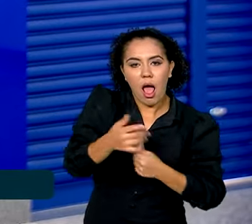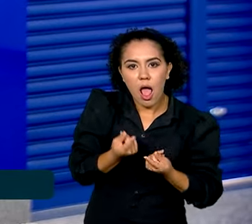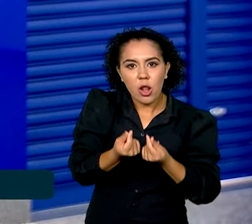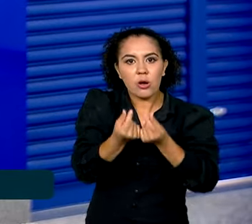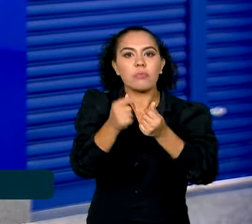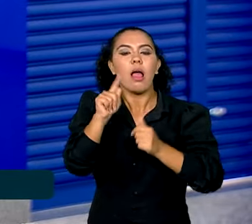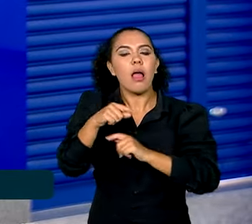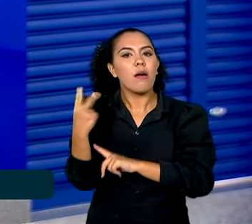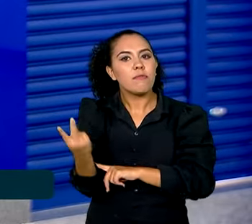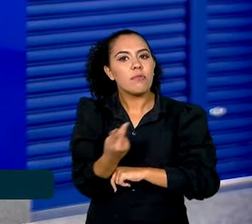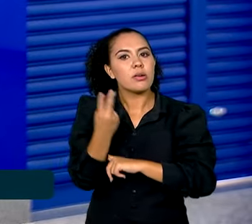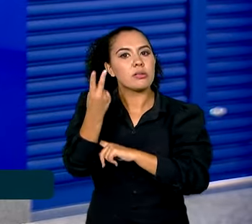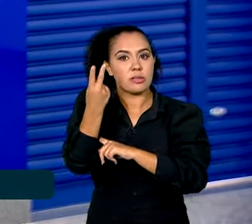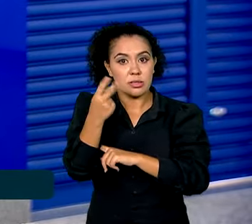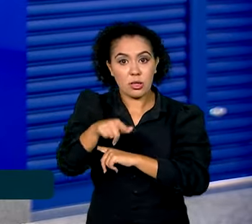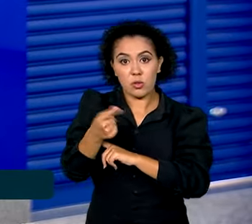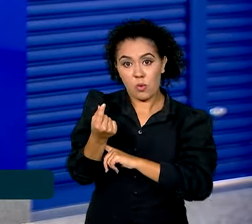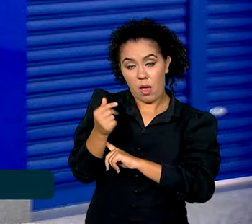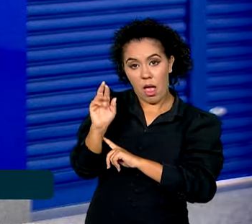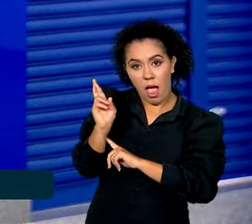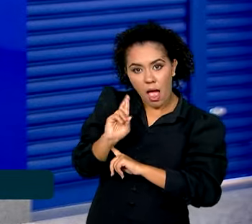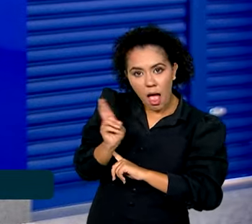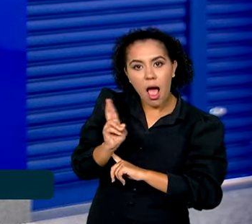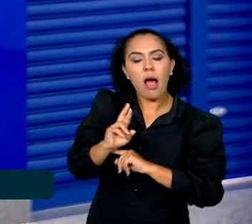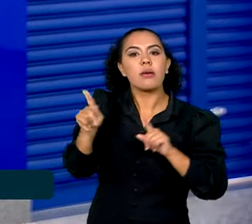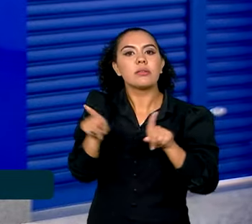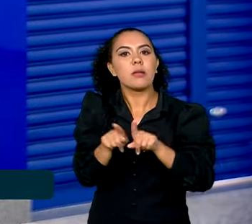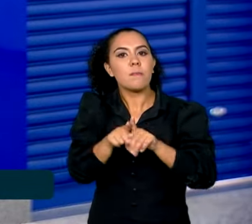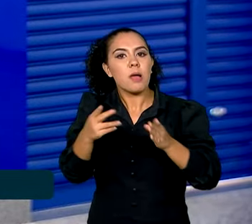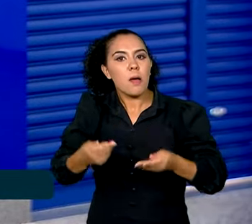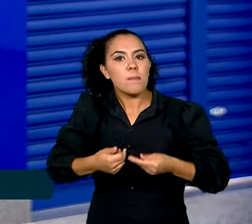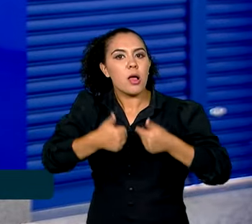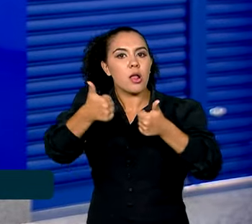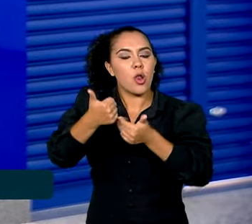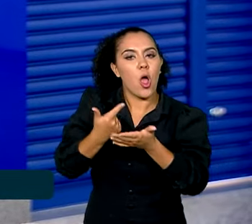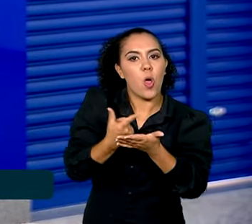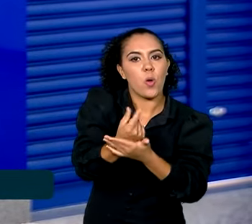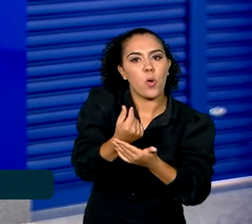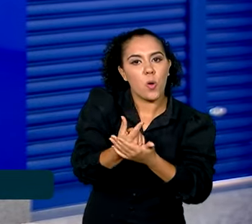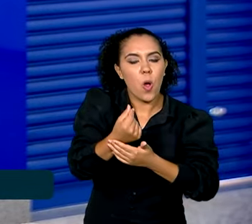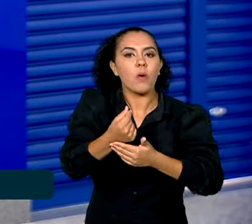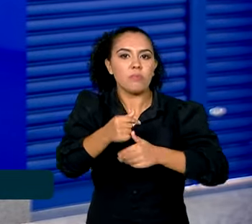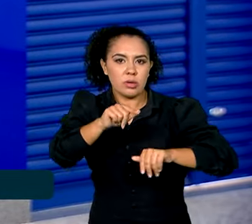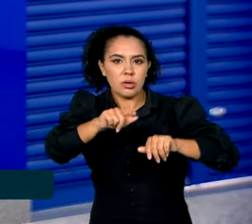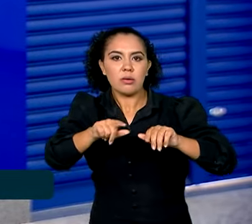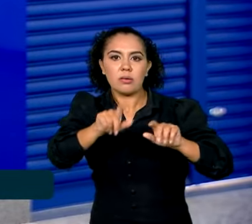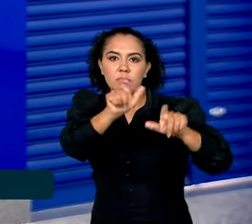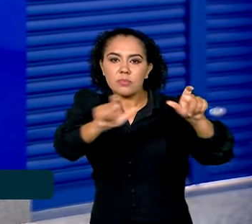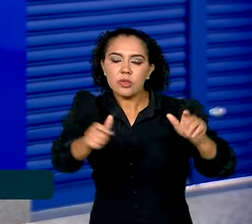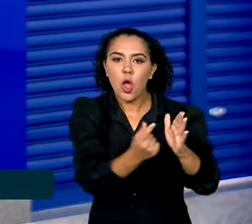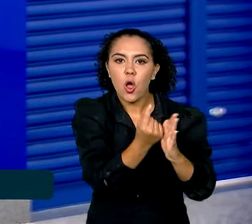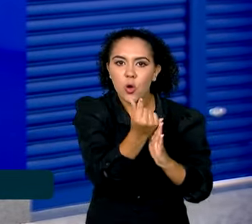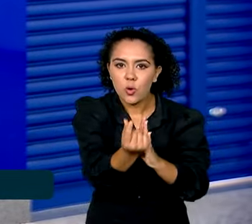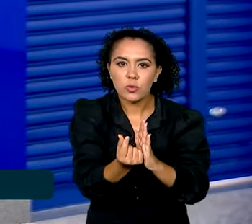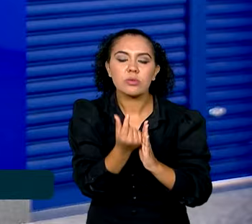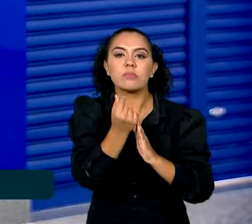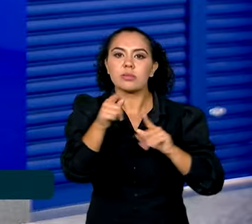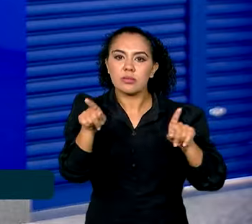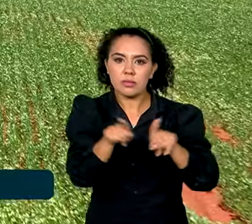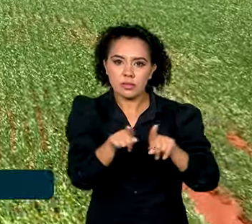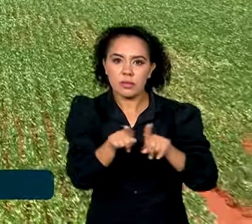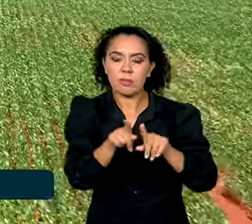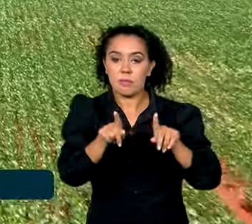a valorização do real, melhorando o poder de compra dos consumidores e auxiliando na contenção da